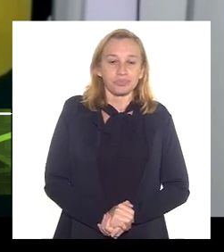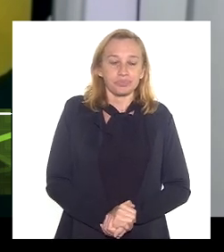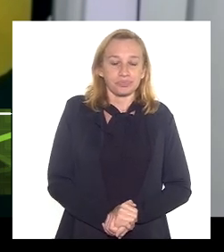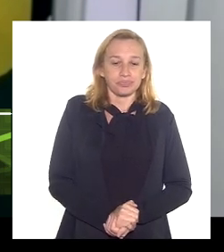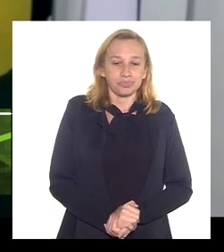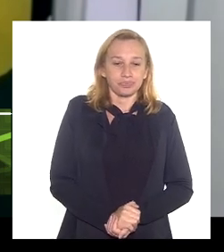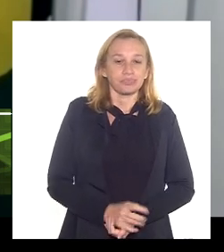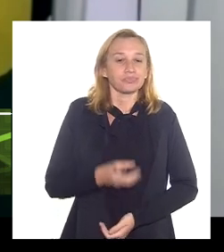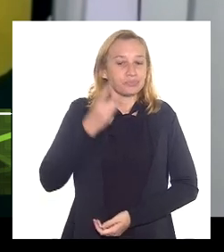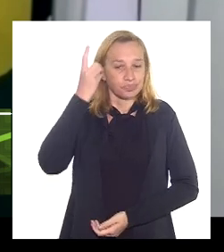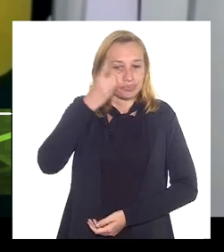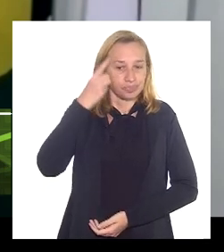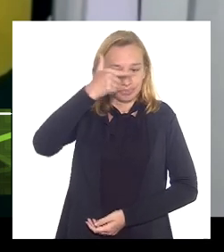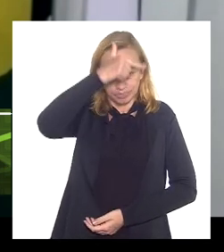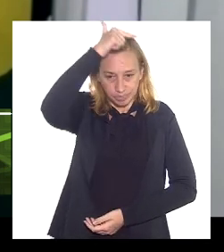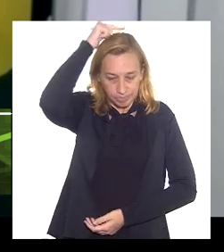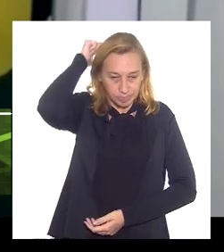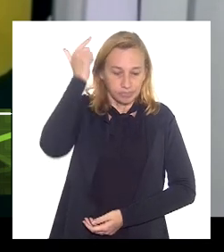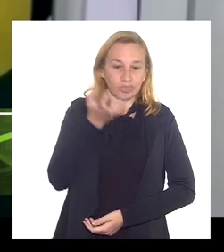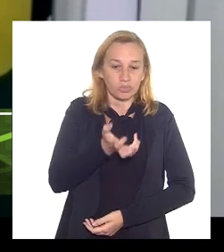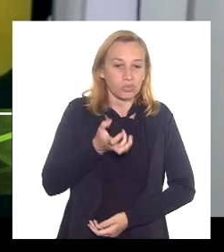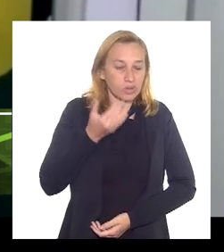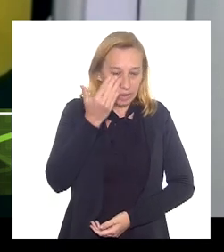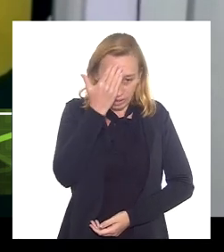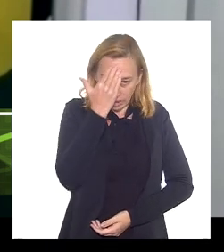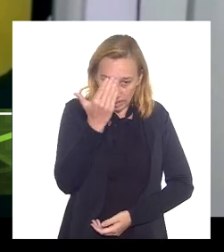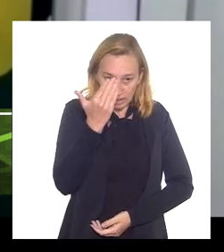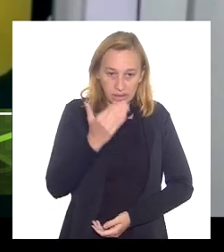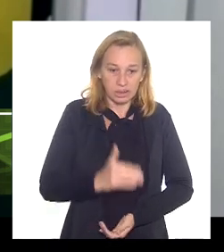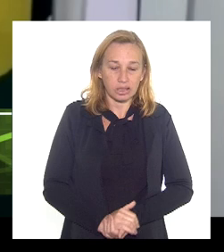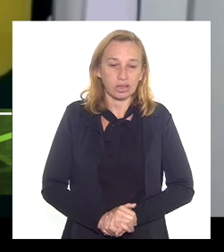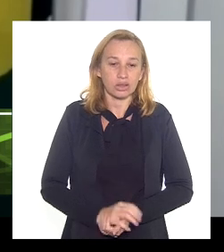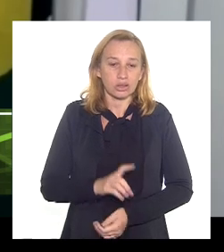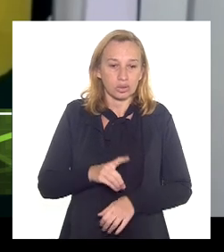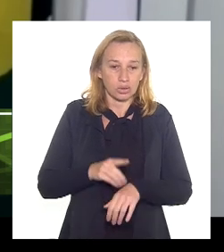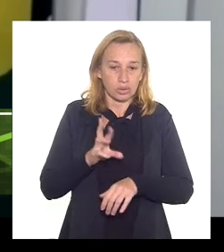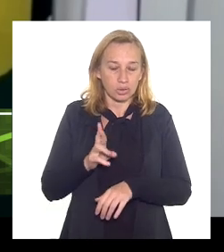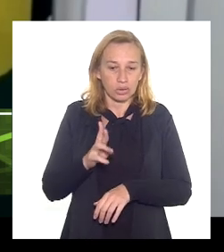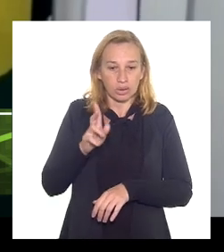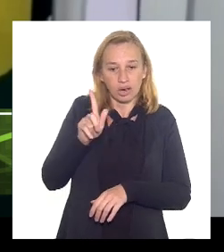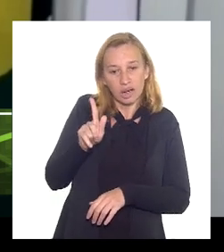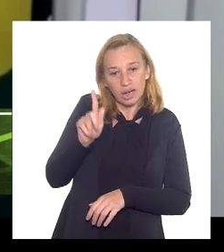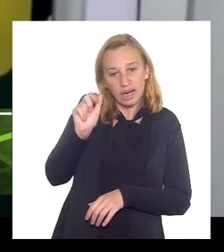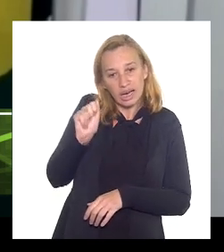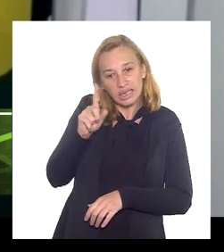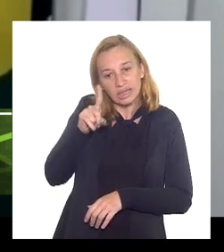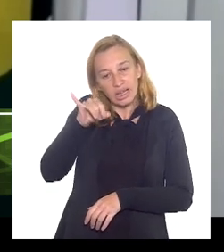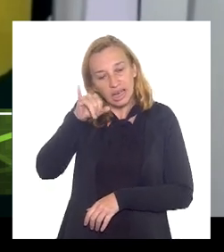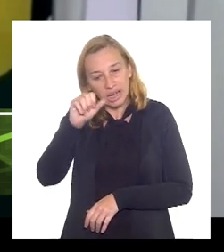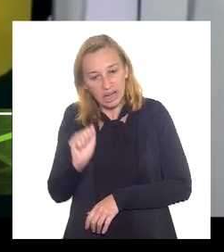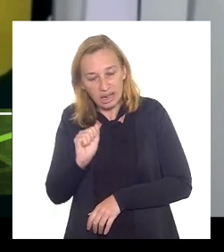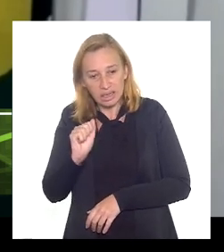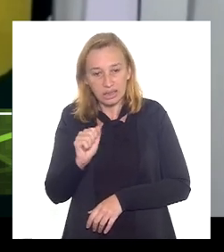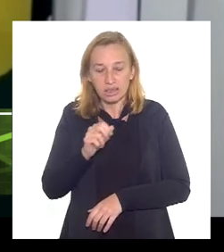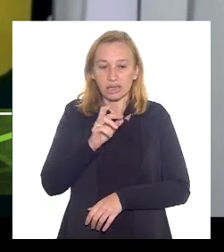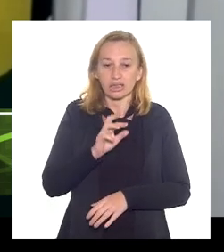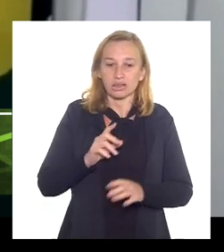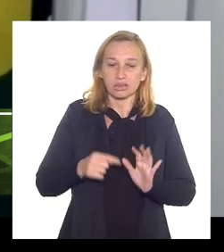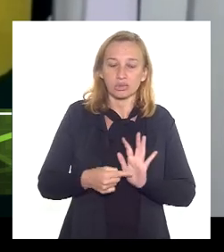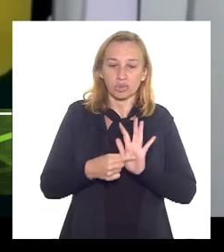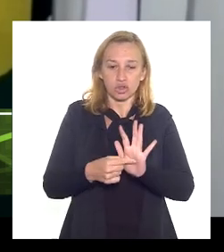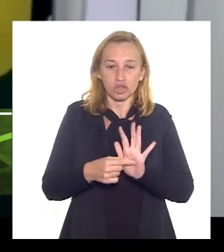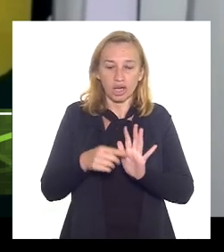deputado Luiz Paulo eu queria agradecer ao doutor Gadelha por trazer esse quadro com as respostas